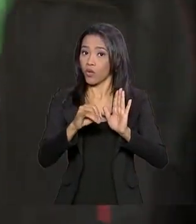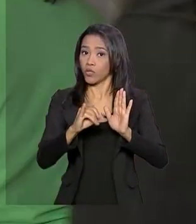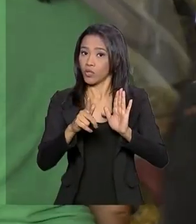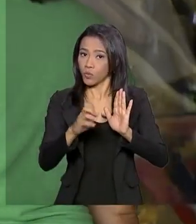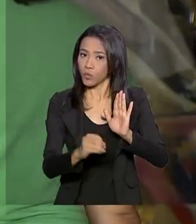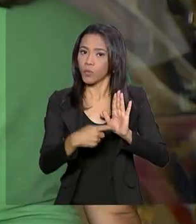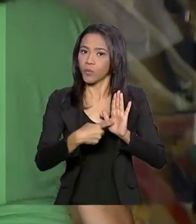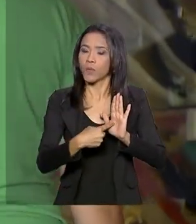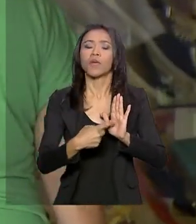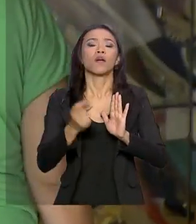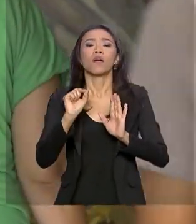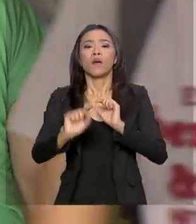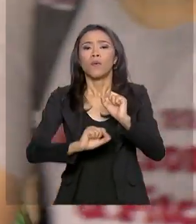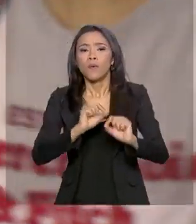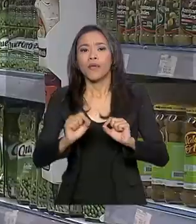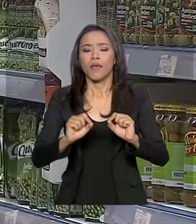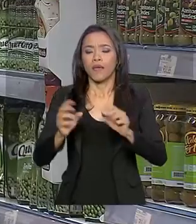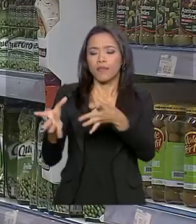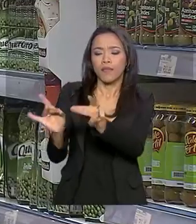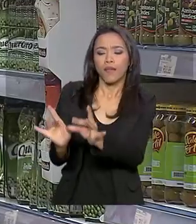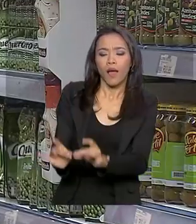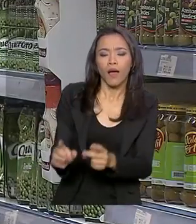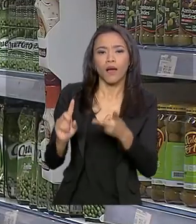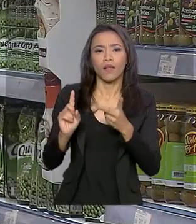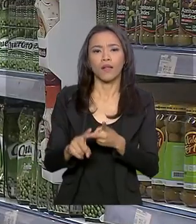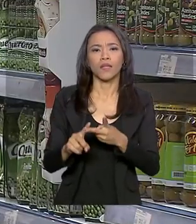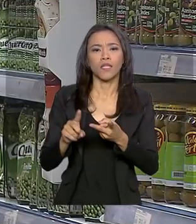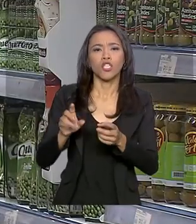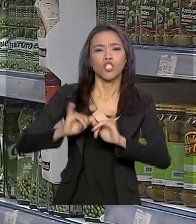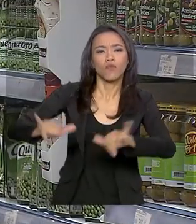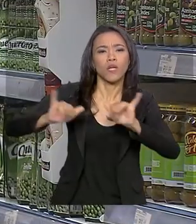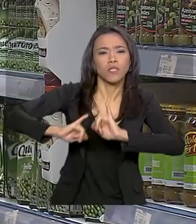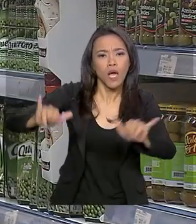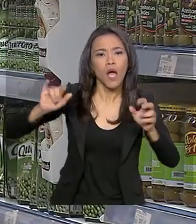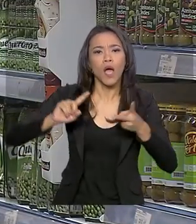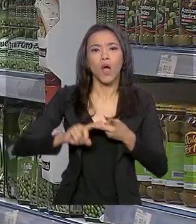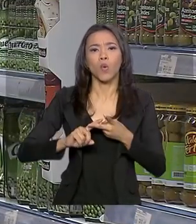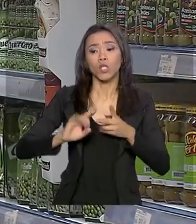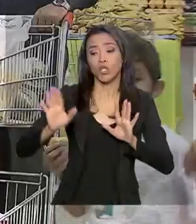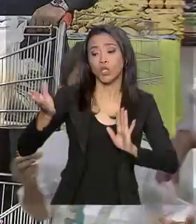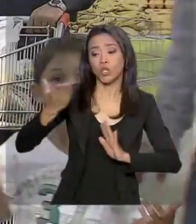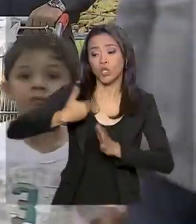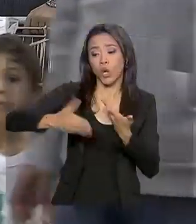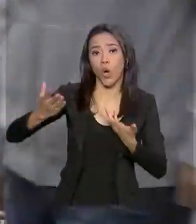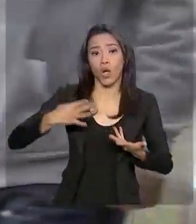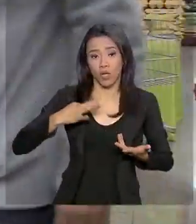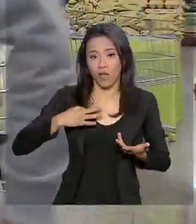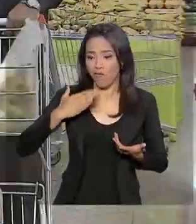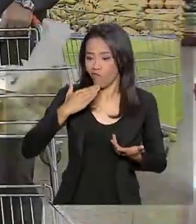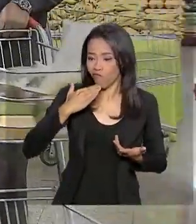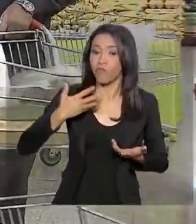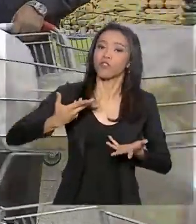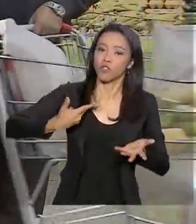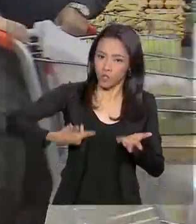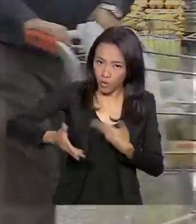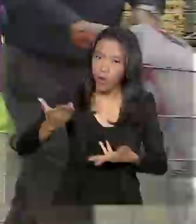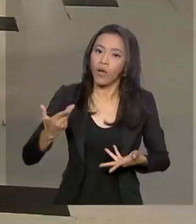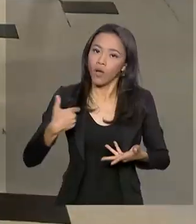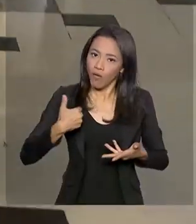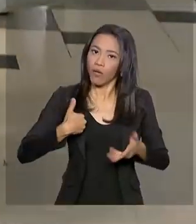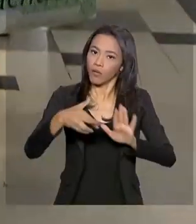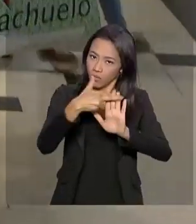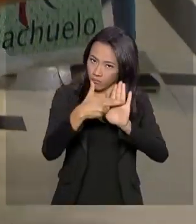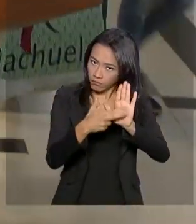sobre a precificação dos produtos, a publicidade e as trocas em caso de defeito passaram a ser regularizadas.